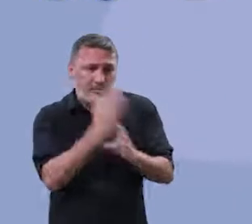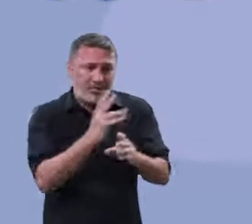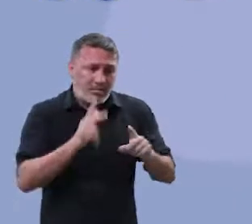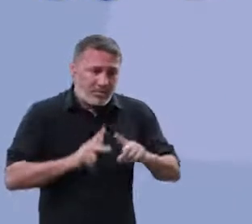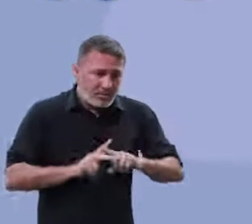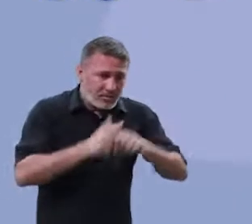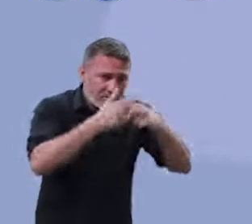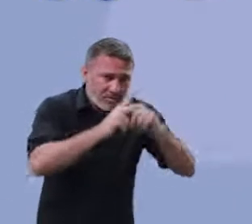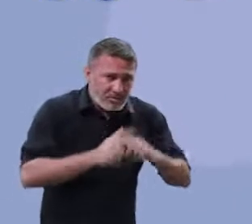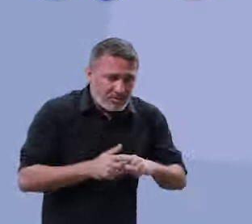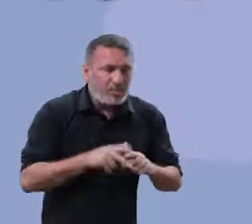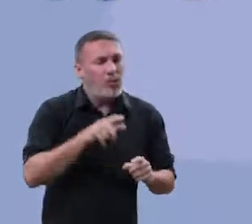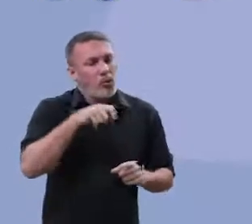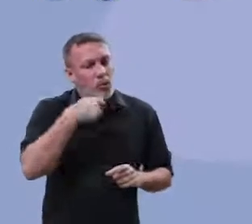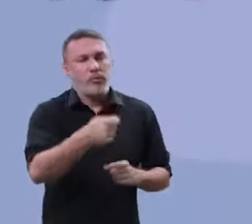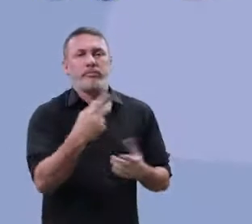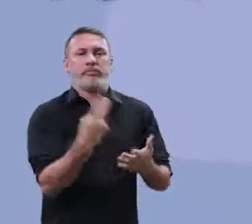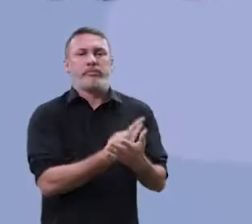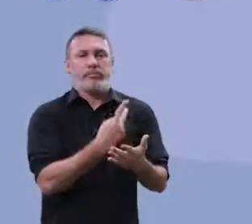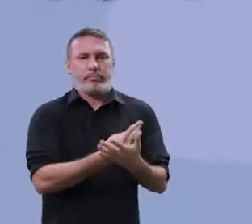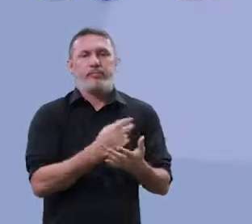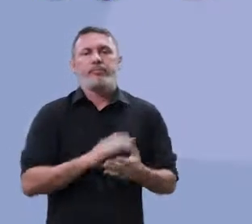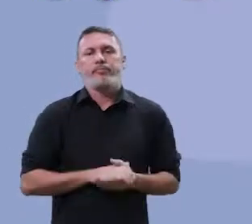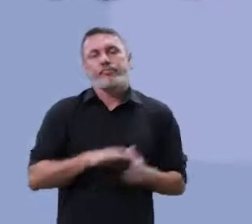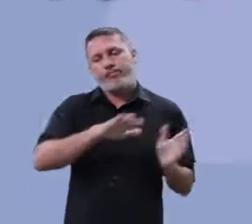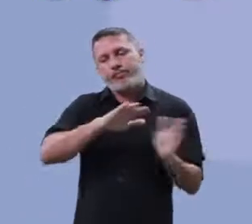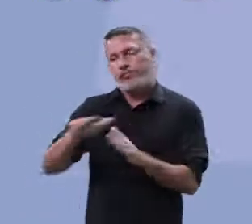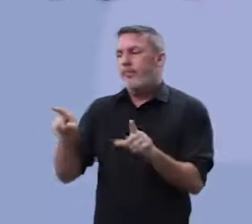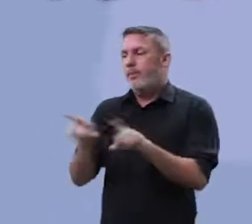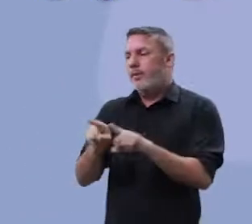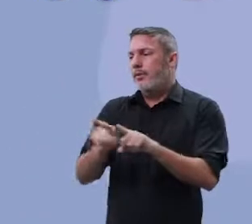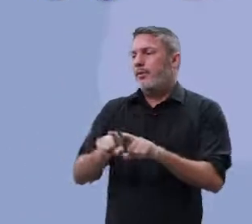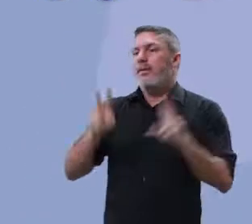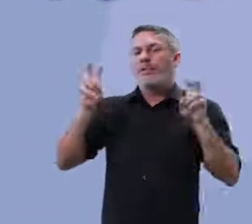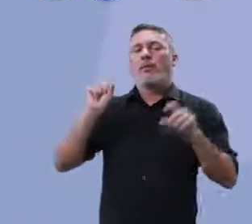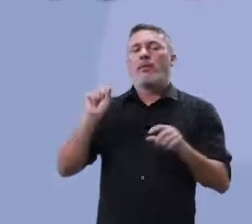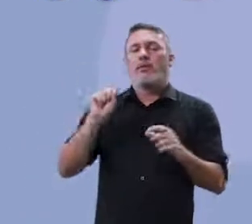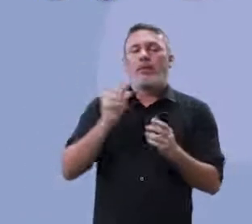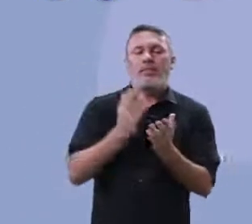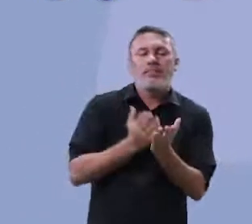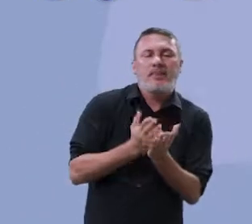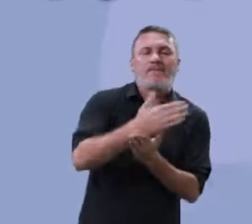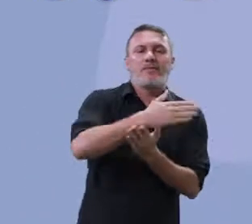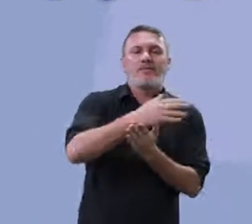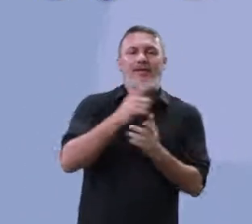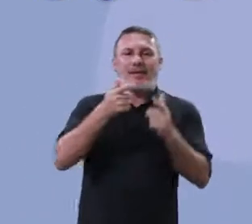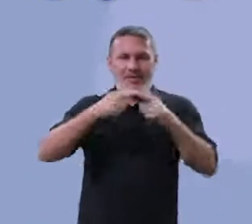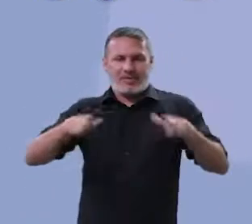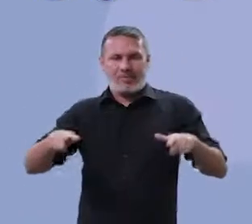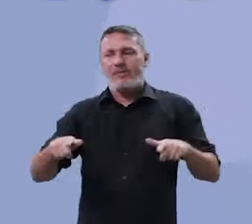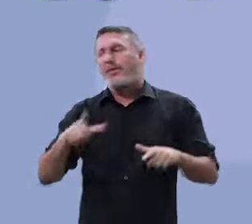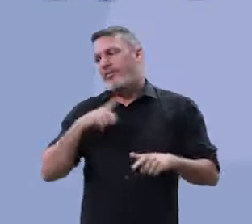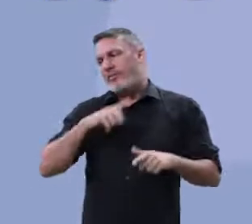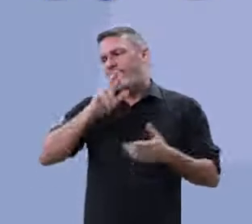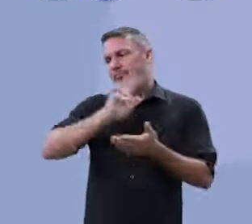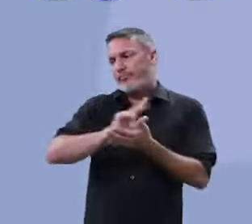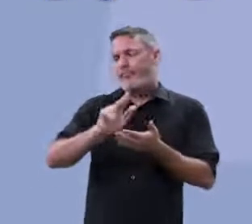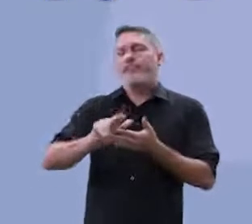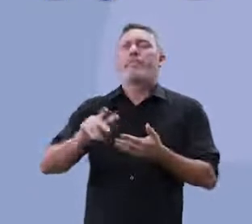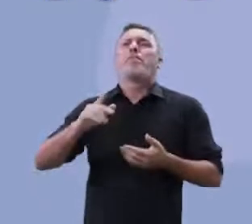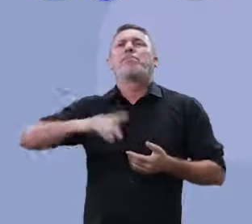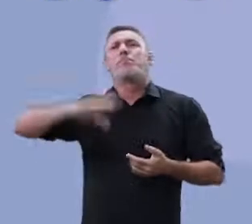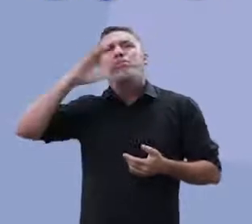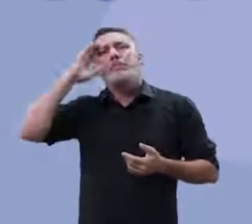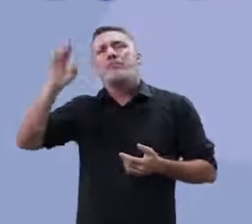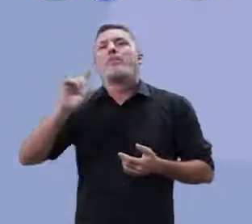considerado um desvio. Outro exemplo que nós temos também da questão dos desvios gramaticais. Os desvios da gramática.